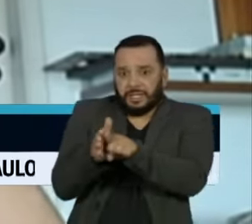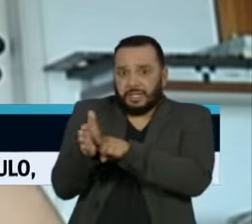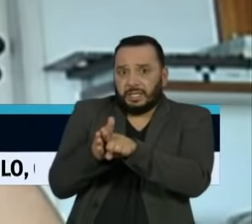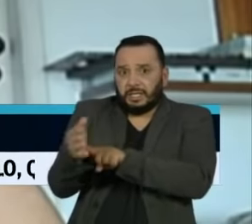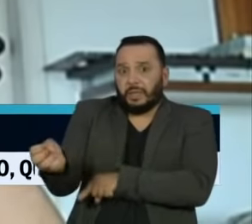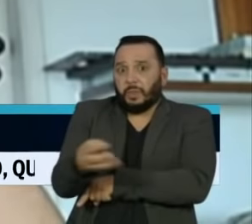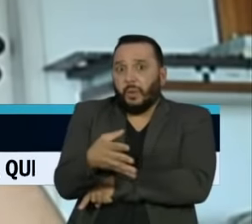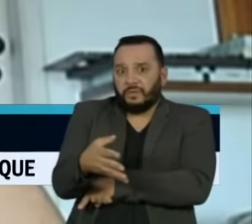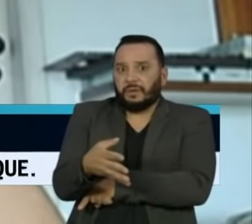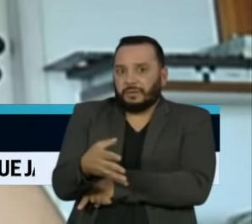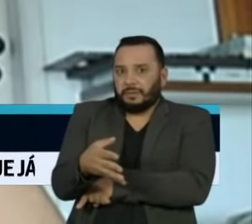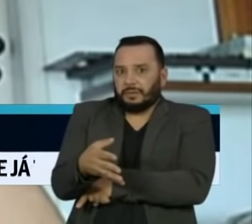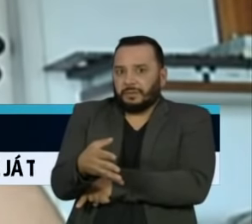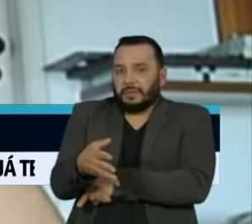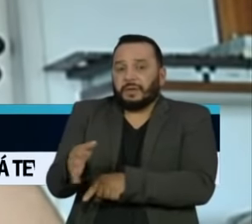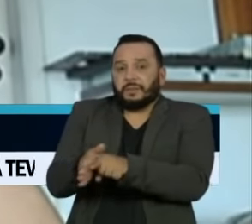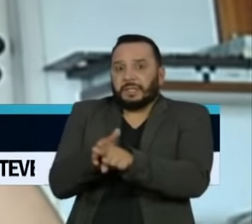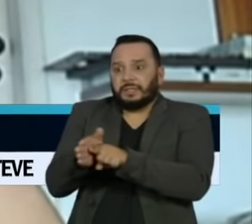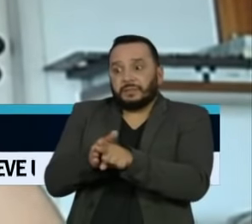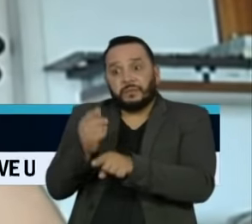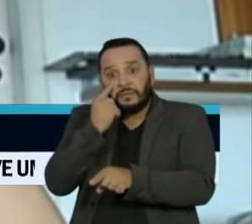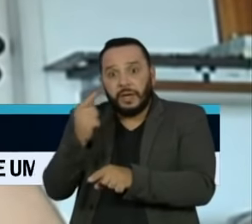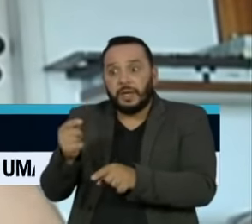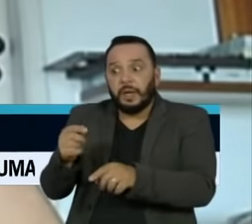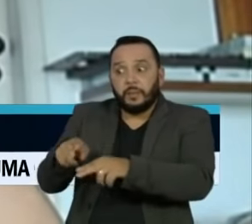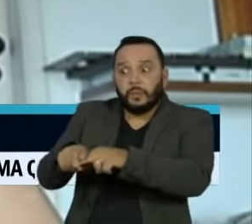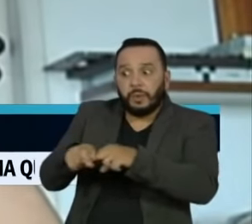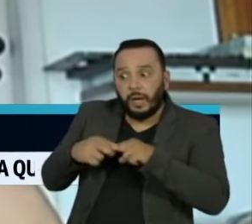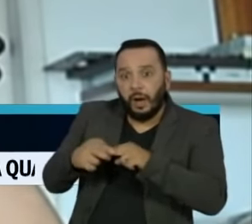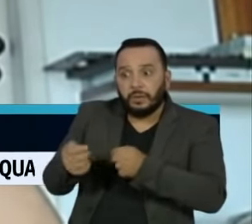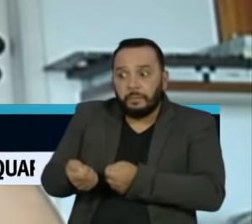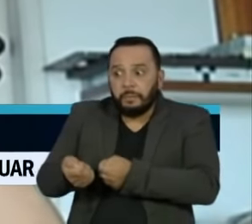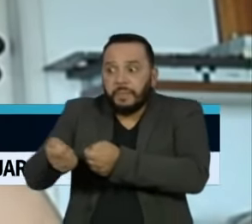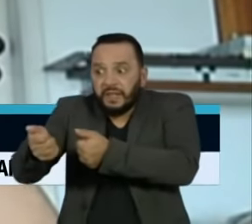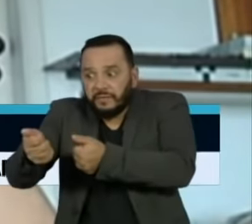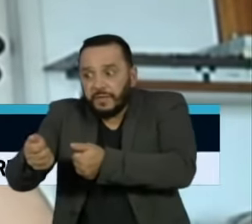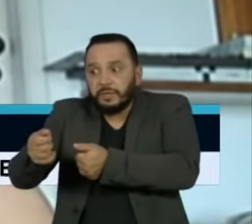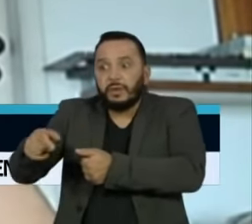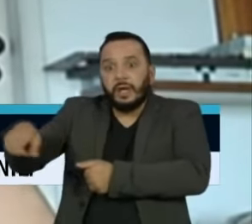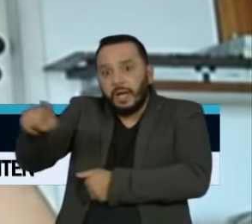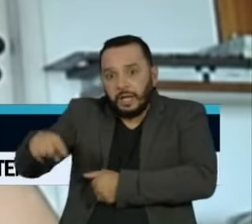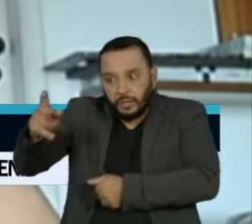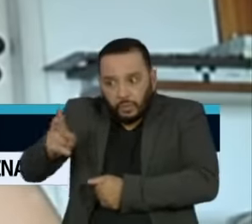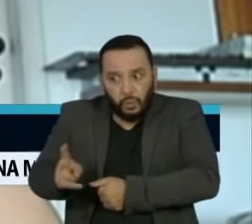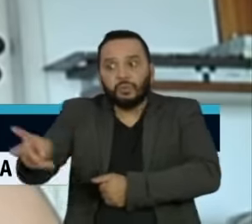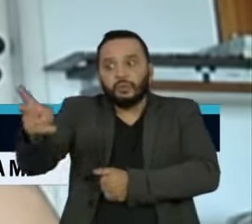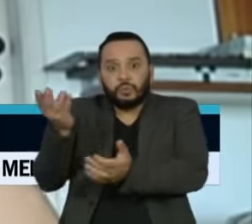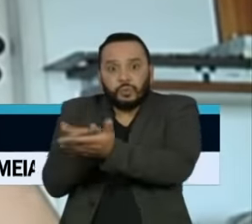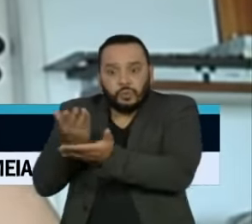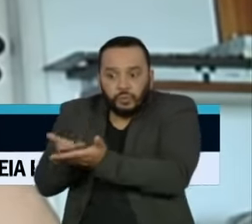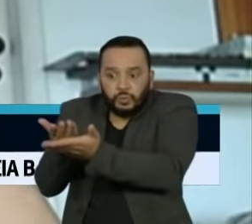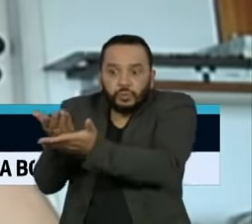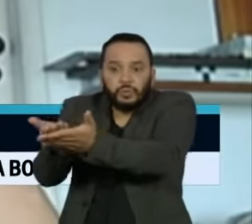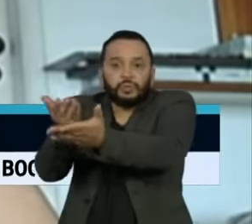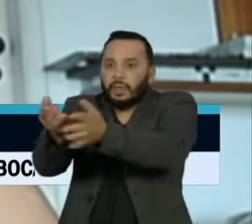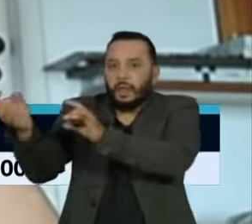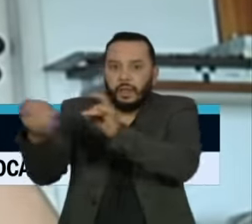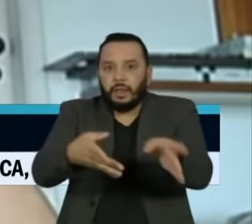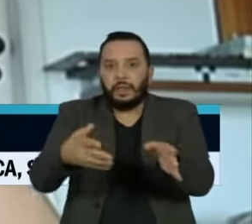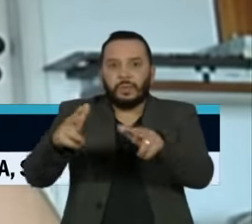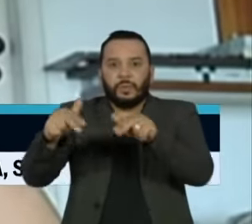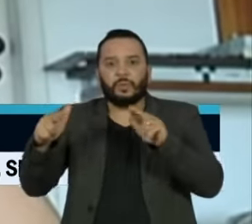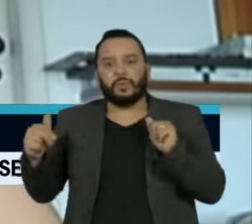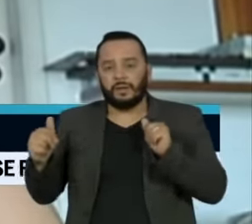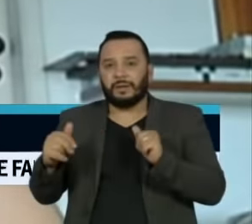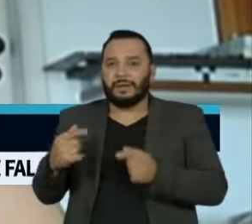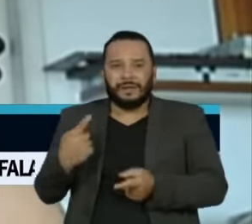um estudo de associação. Mas a associação é muito alta, porque dos